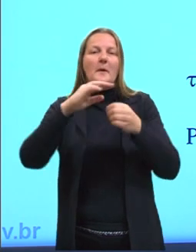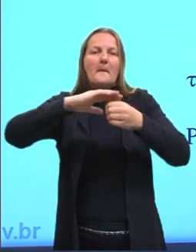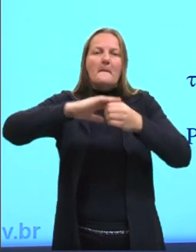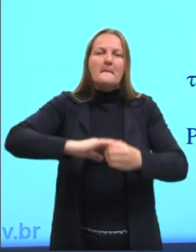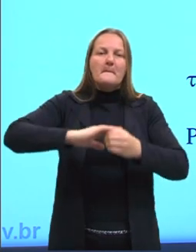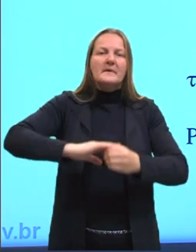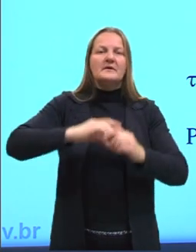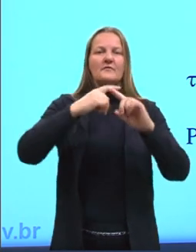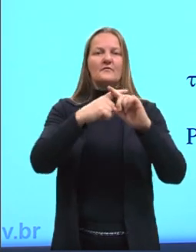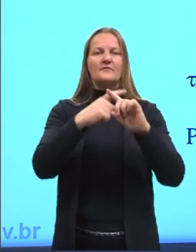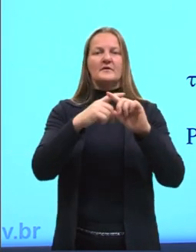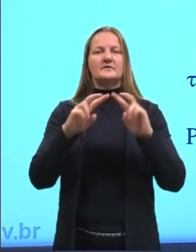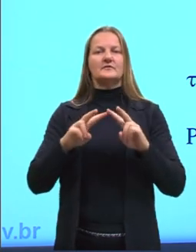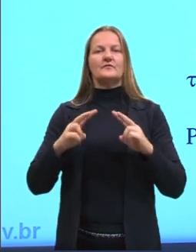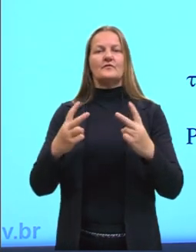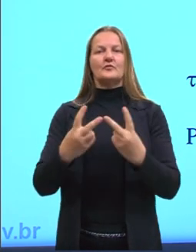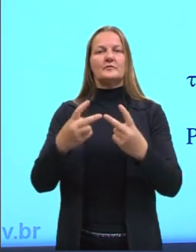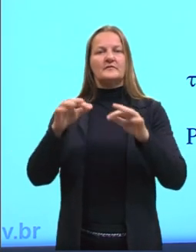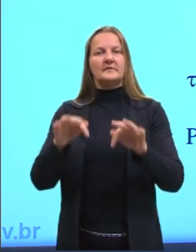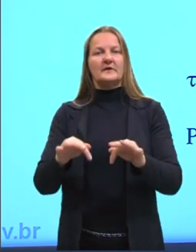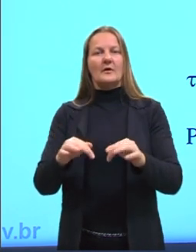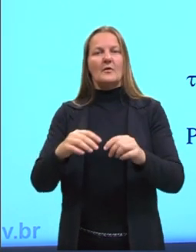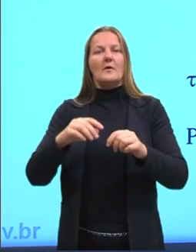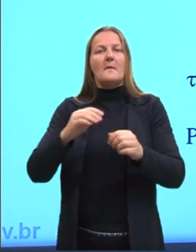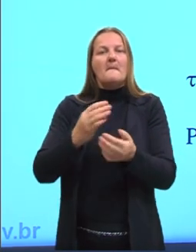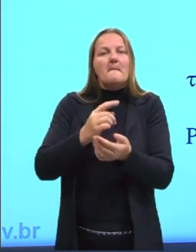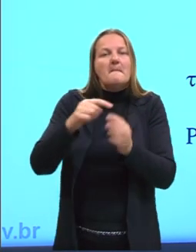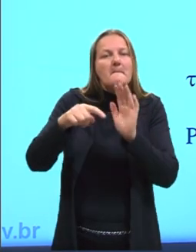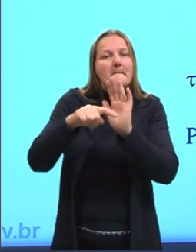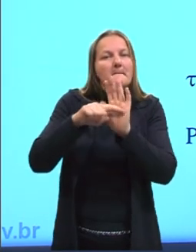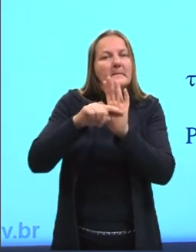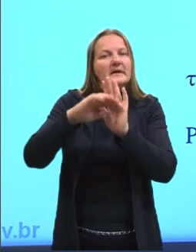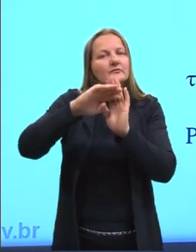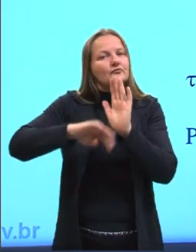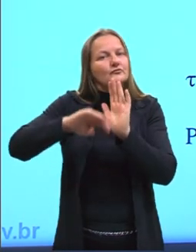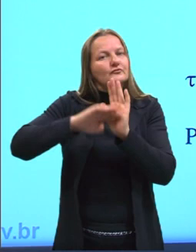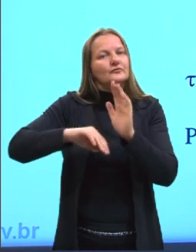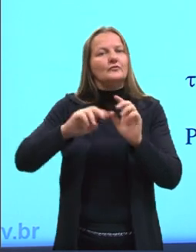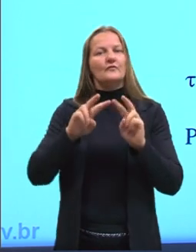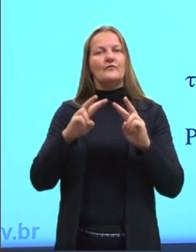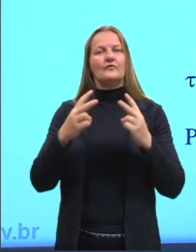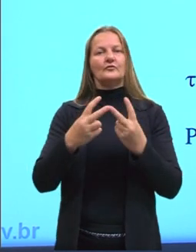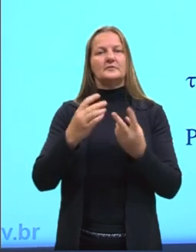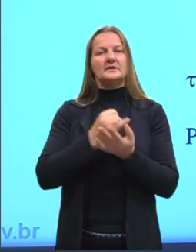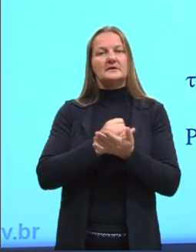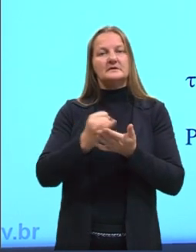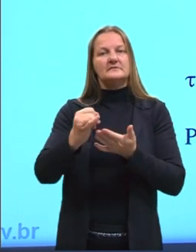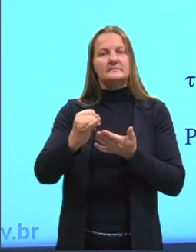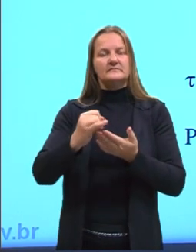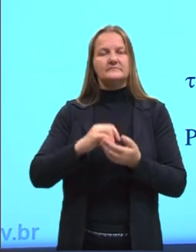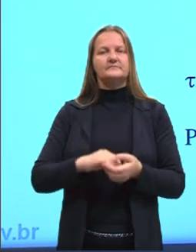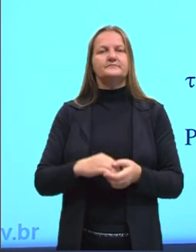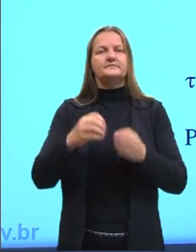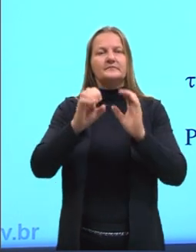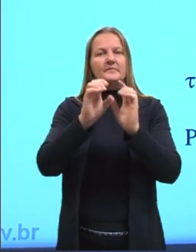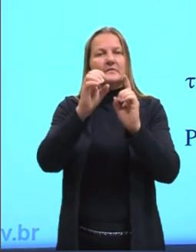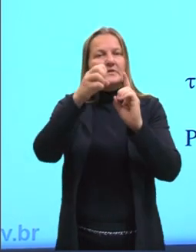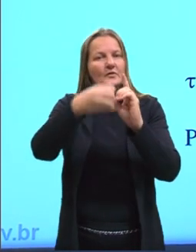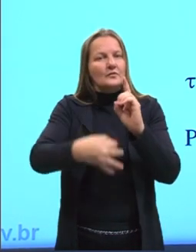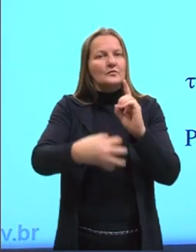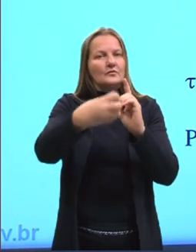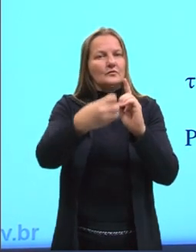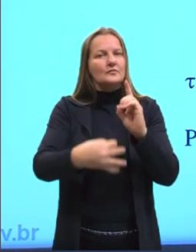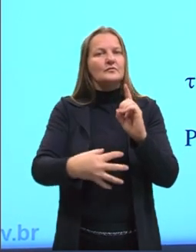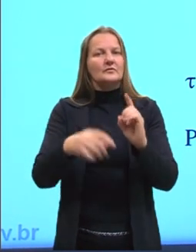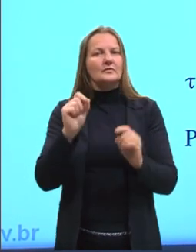multiplicado pelo volume final menos o volume inicial, porque é uma variação. Então, essa é a definição mais comum